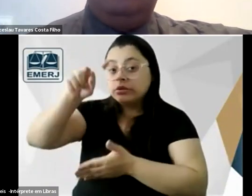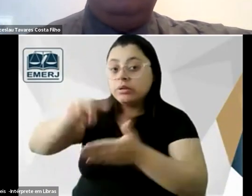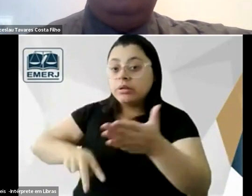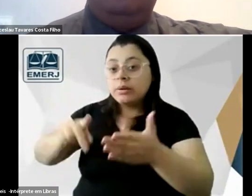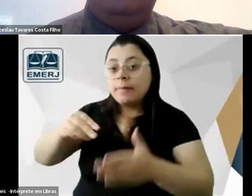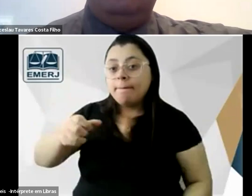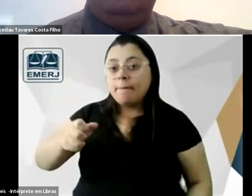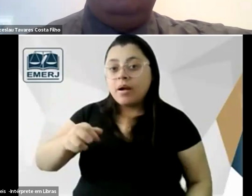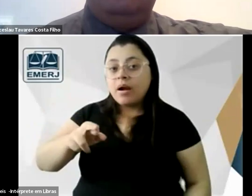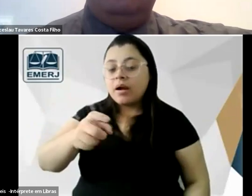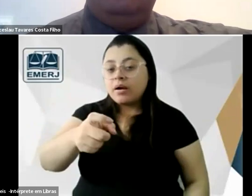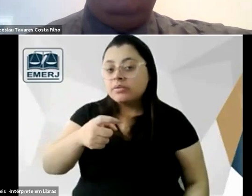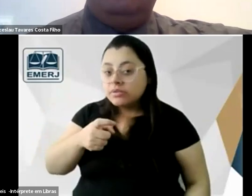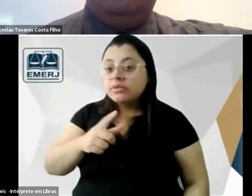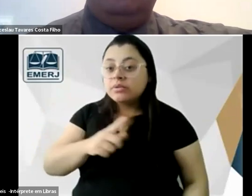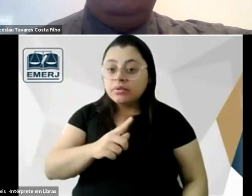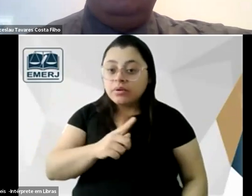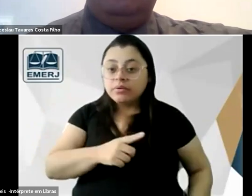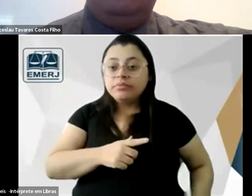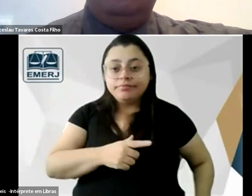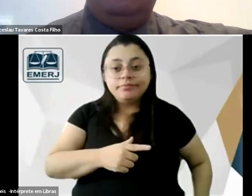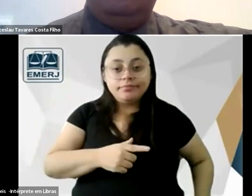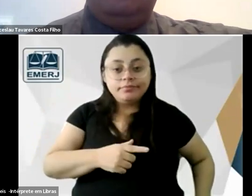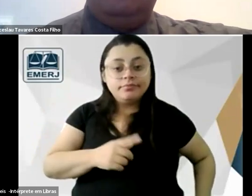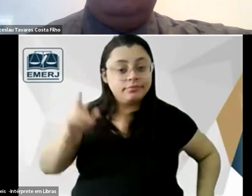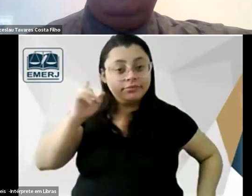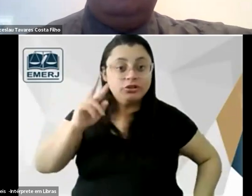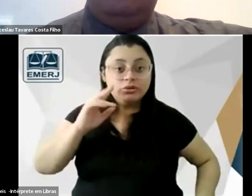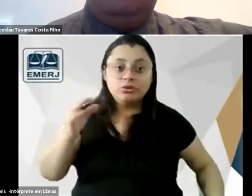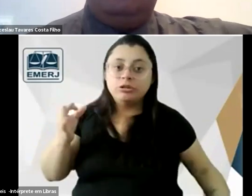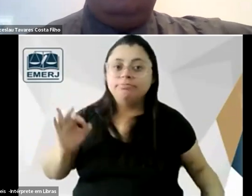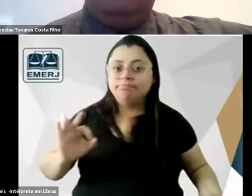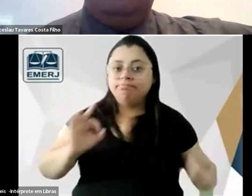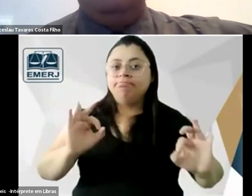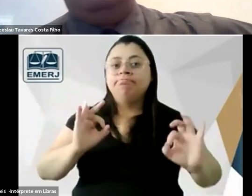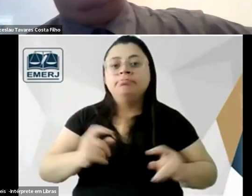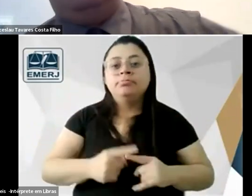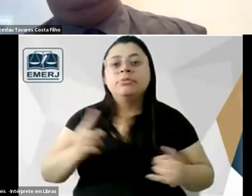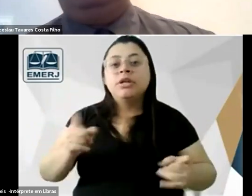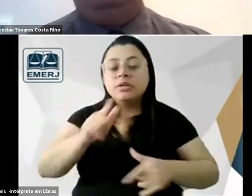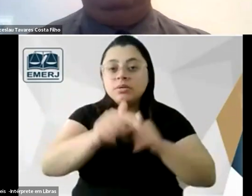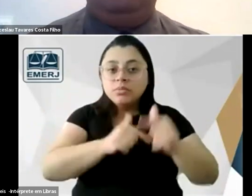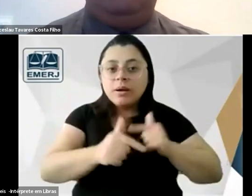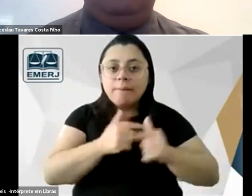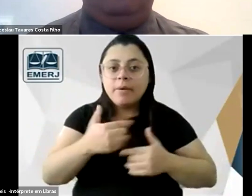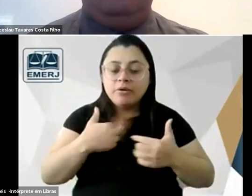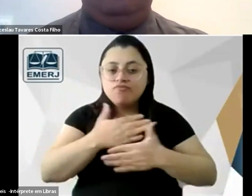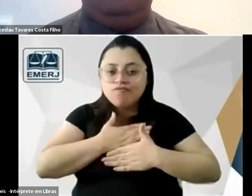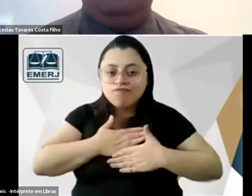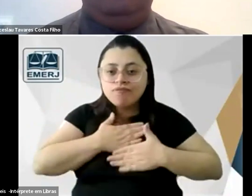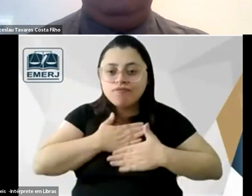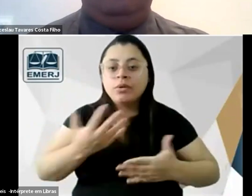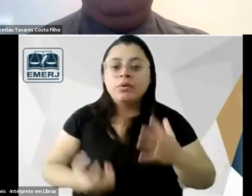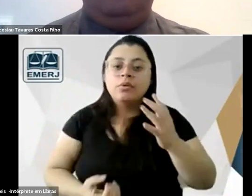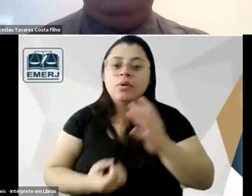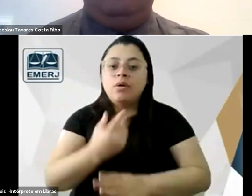eventualmente poderia ter marginálias o que seria uma fonte histórica preciosíssima isso são trabalhos que eu naturalmente gostaria que saíssem